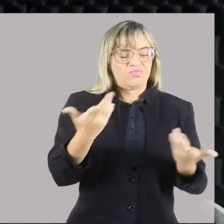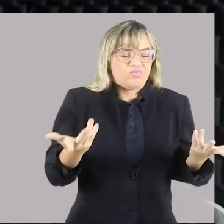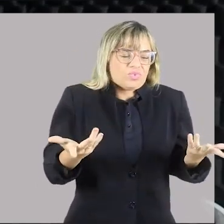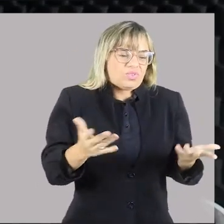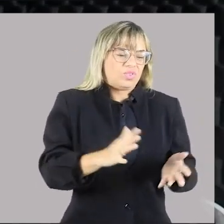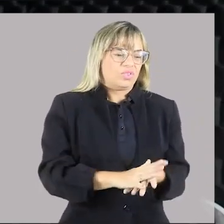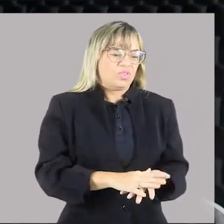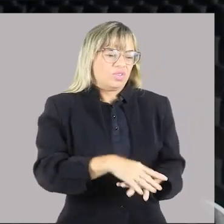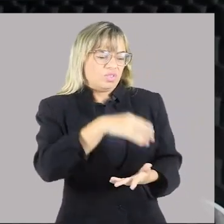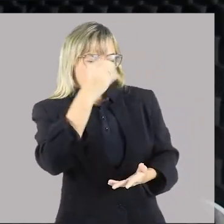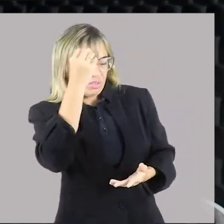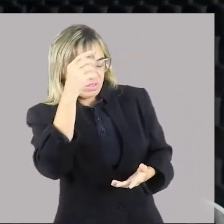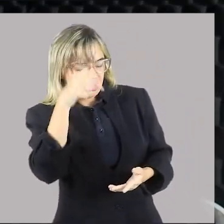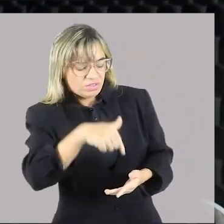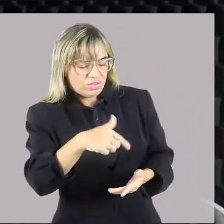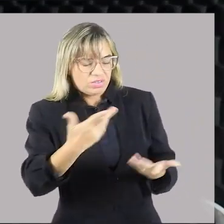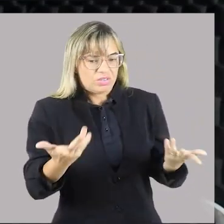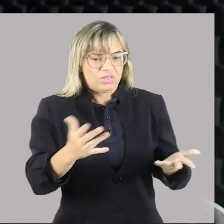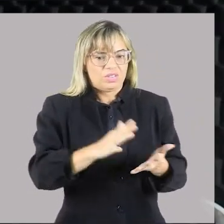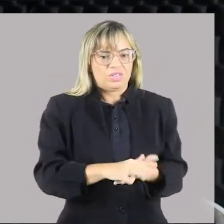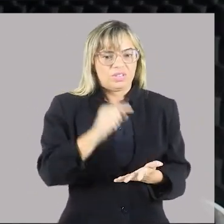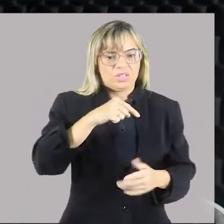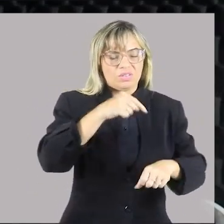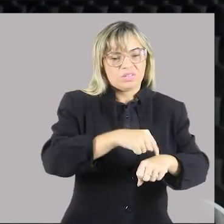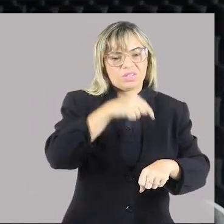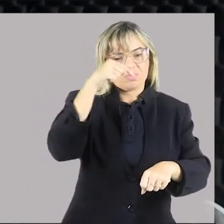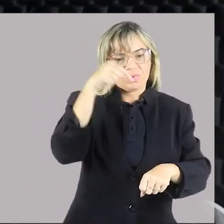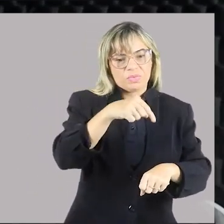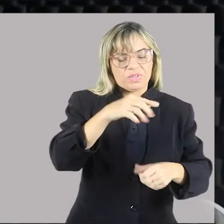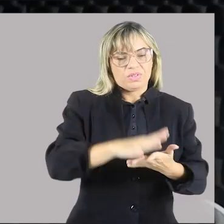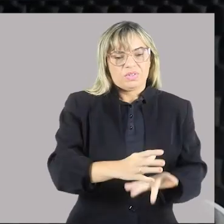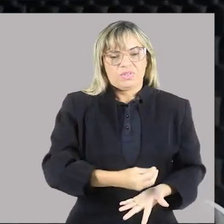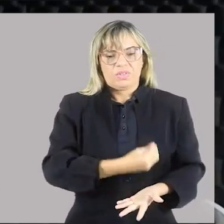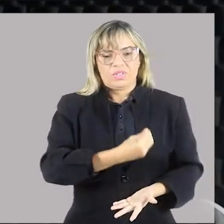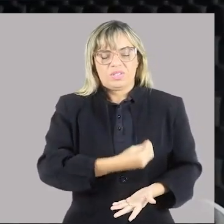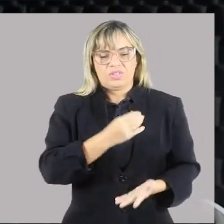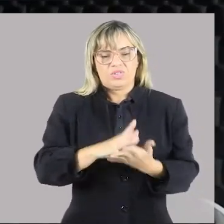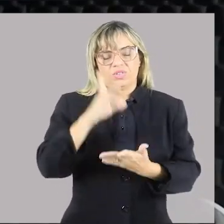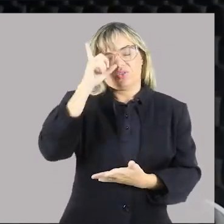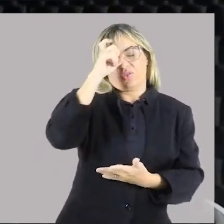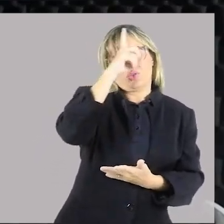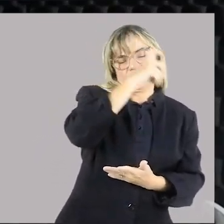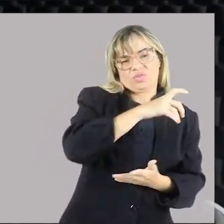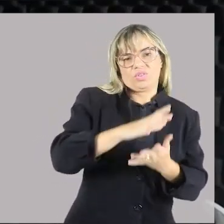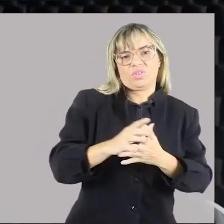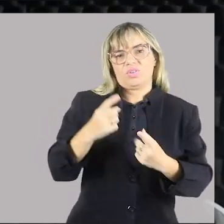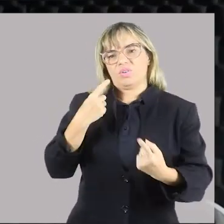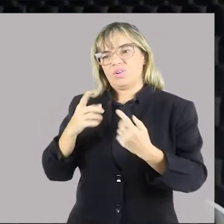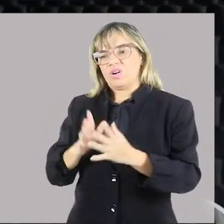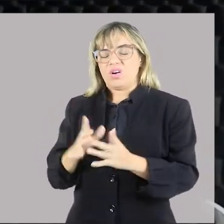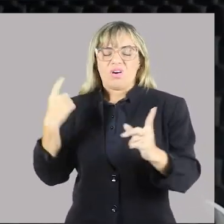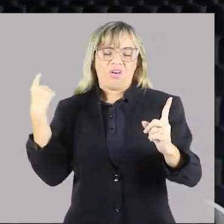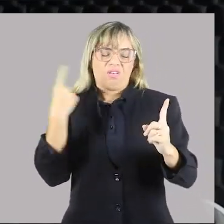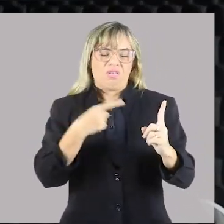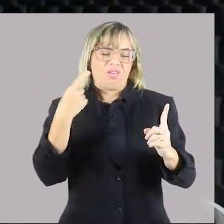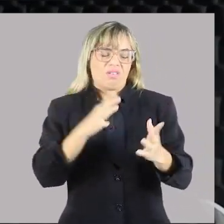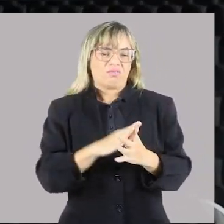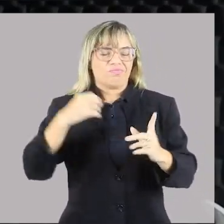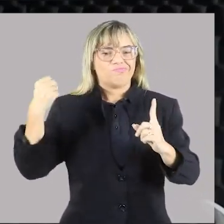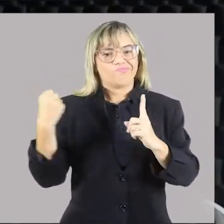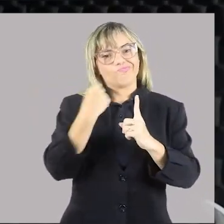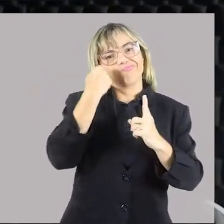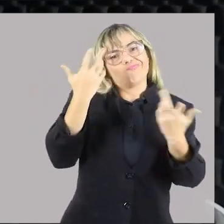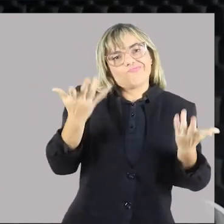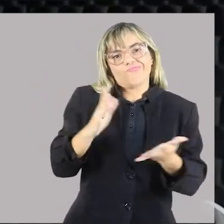fazem com que, naquele exato momento, para ela, se torne uma dificuldade de denunciar o agressor. E